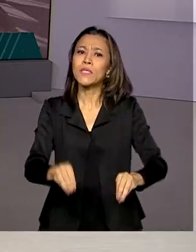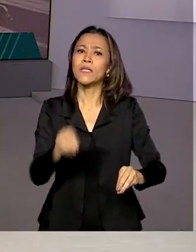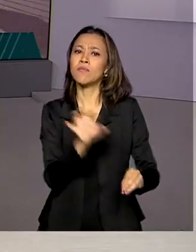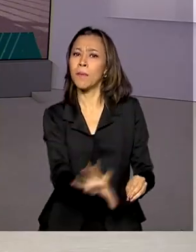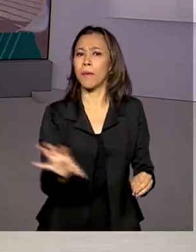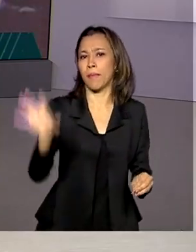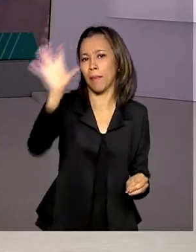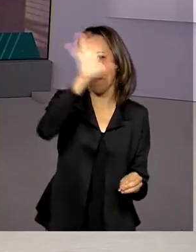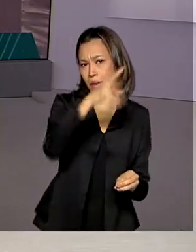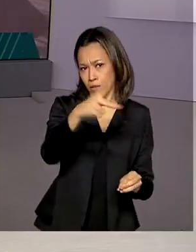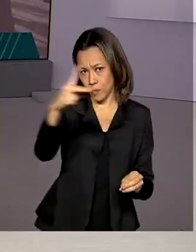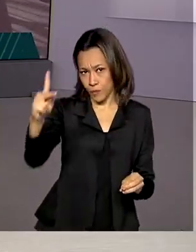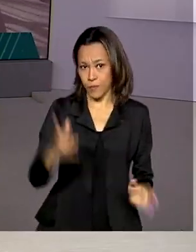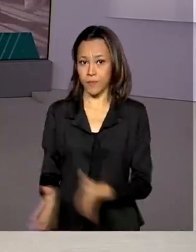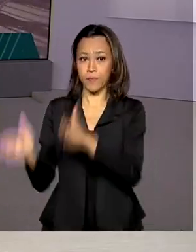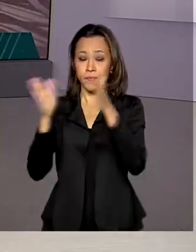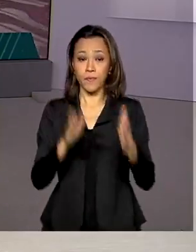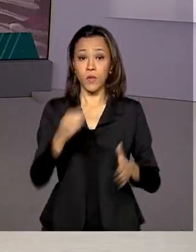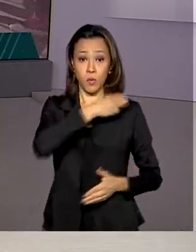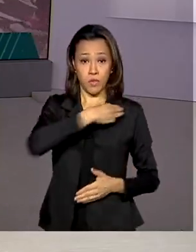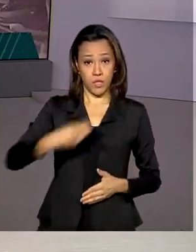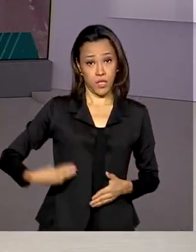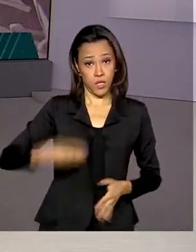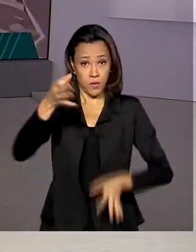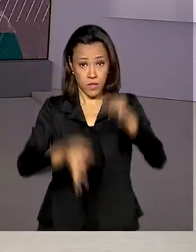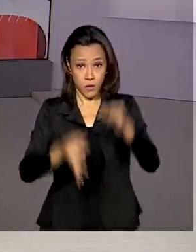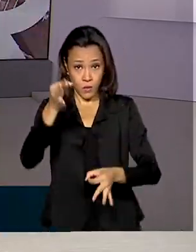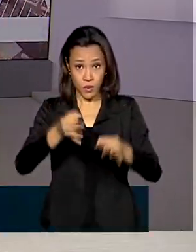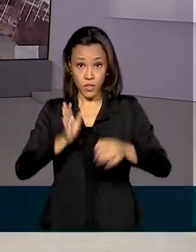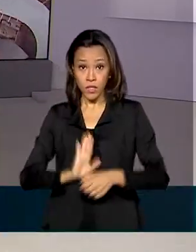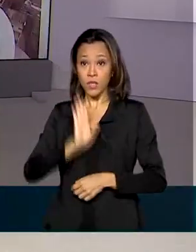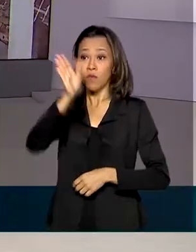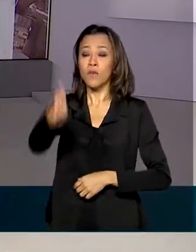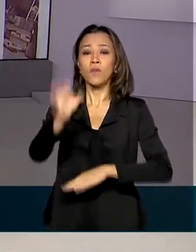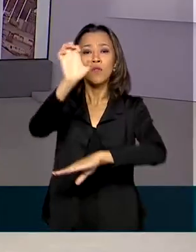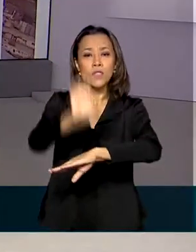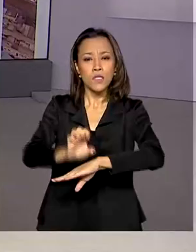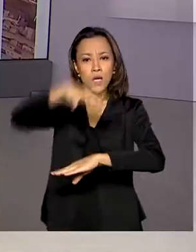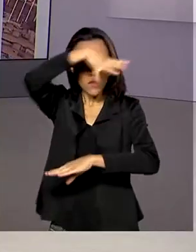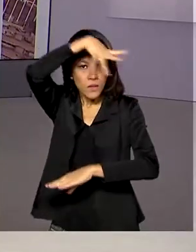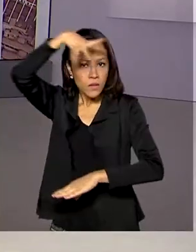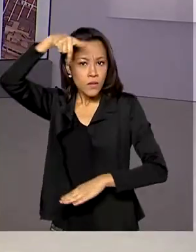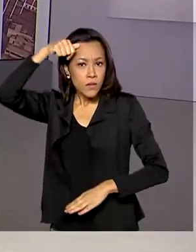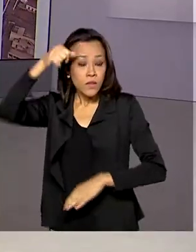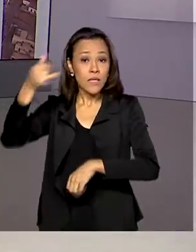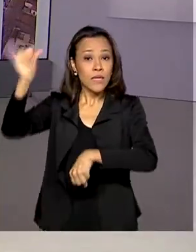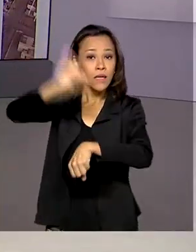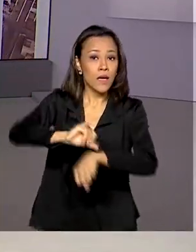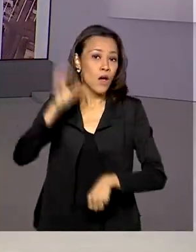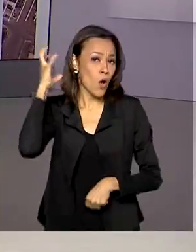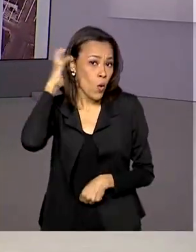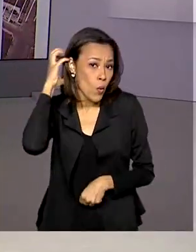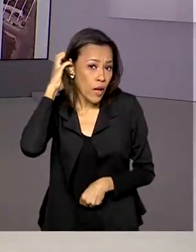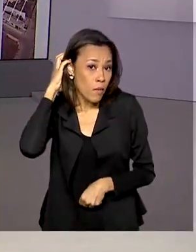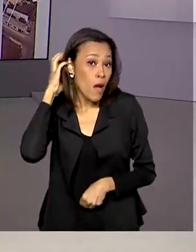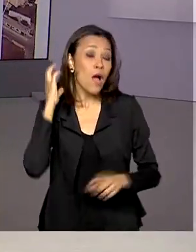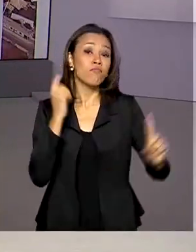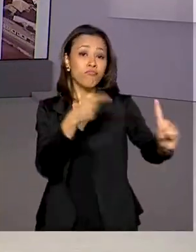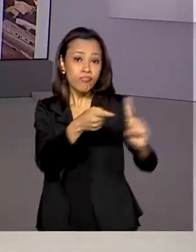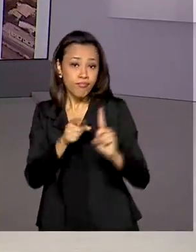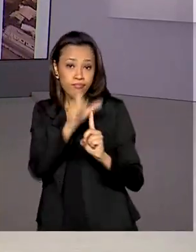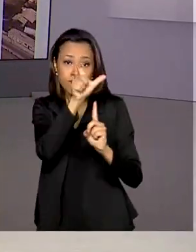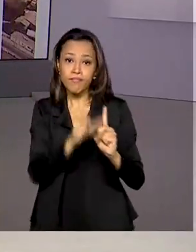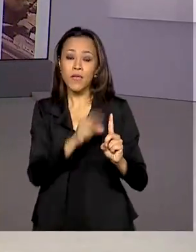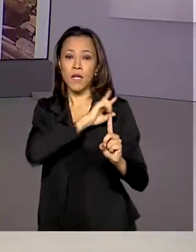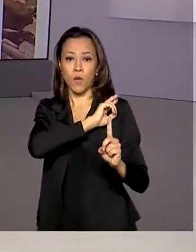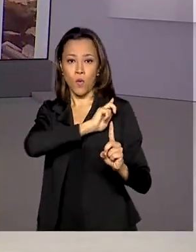O ministro da Justiça e Segurança Pública esteve em Cuiabá, Mato Grosso, nesse domingo. Ele se reuniu com o governador do estado e